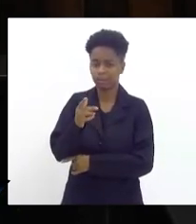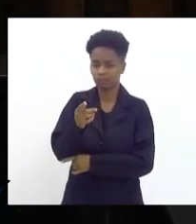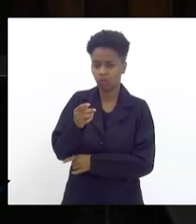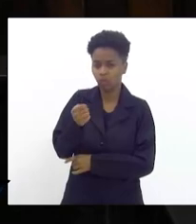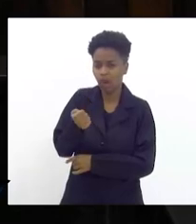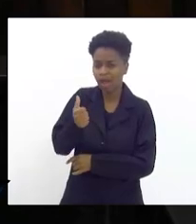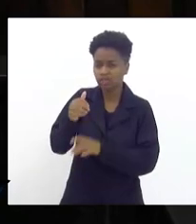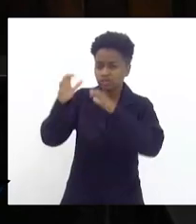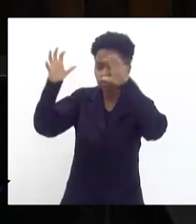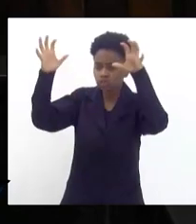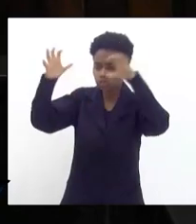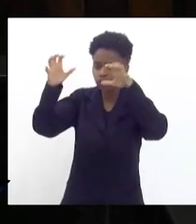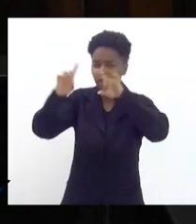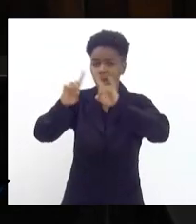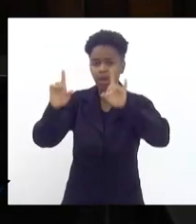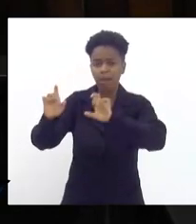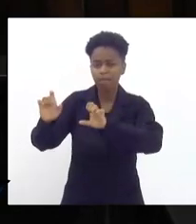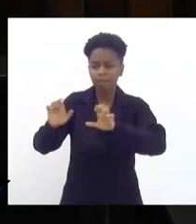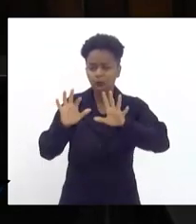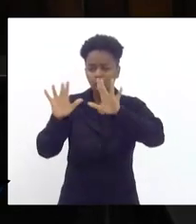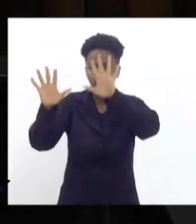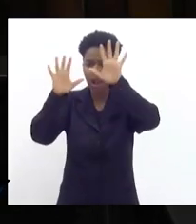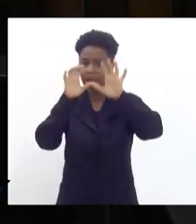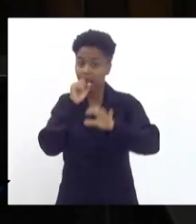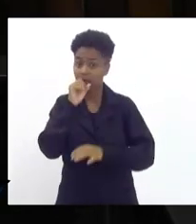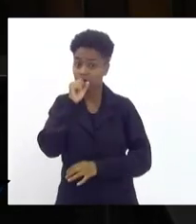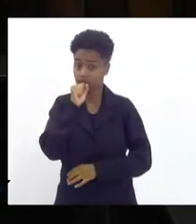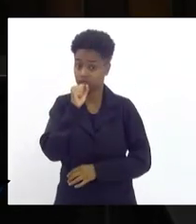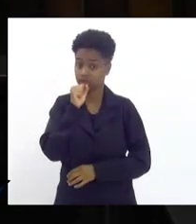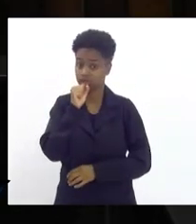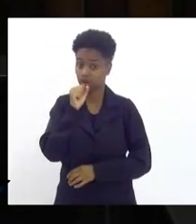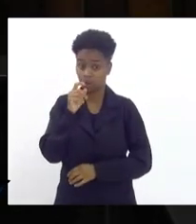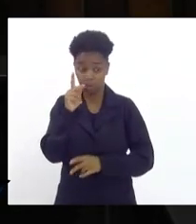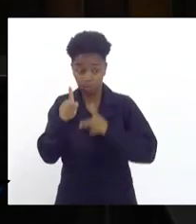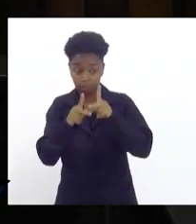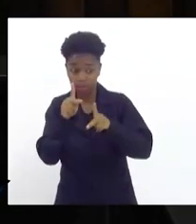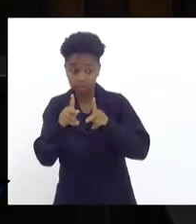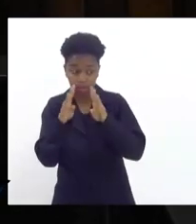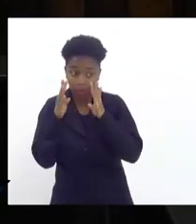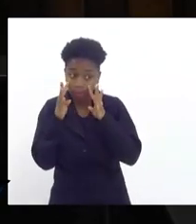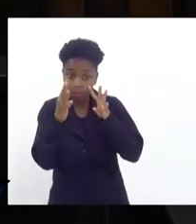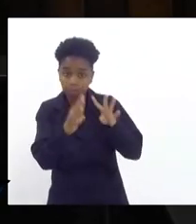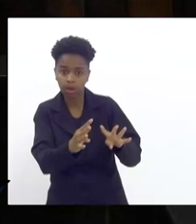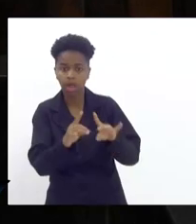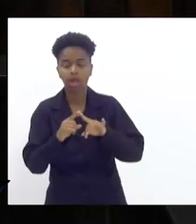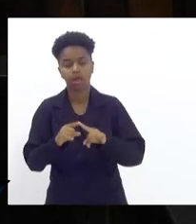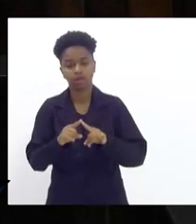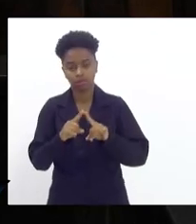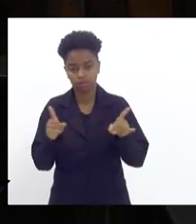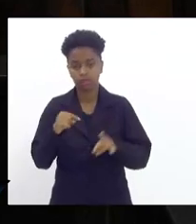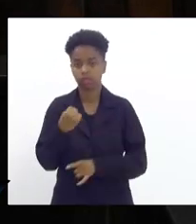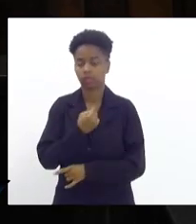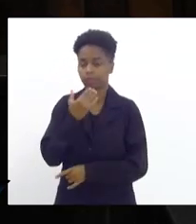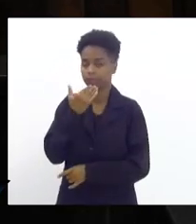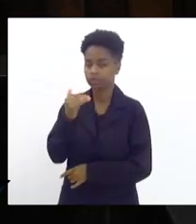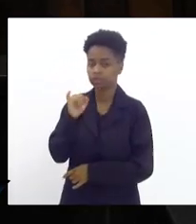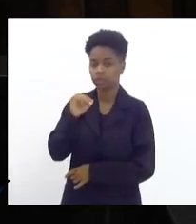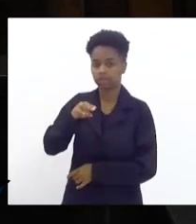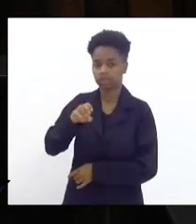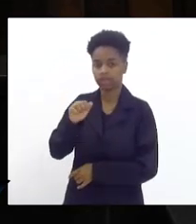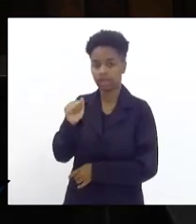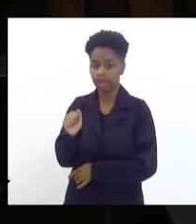Aquela fumaça laranja chamou a atenção de toda a população de nossa cidade e fiz um requerimento ao INEA pedindo informação